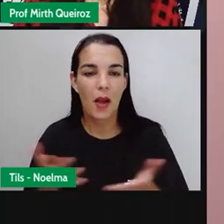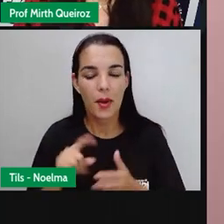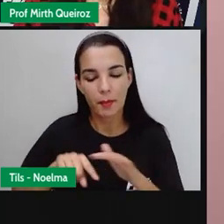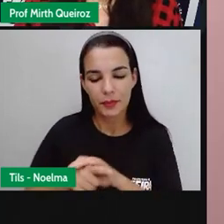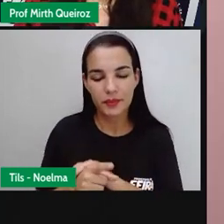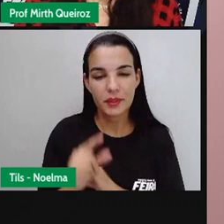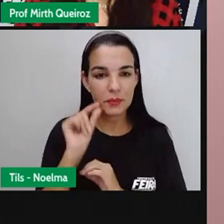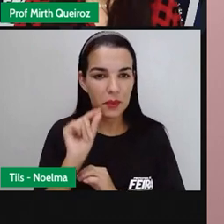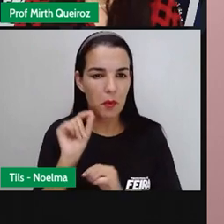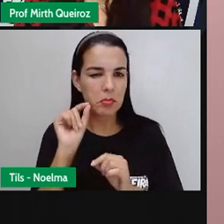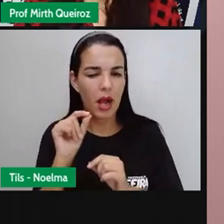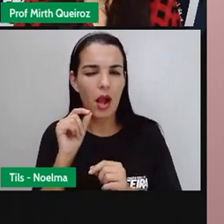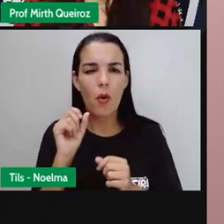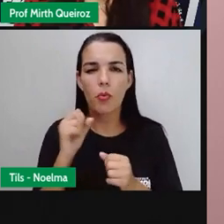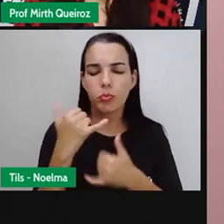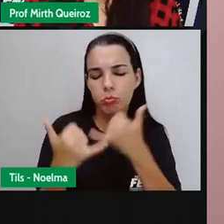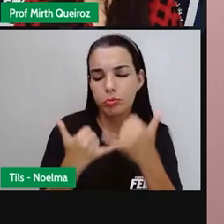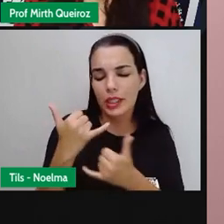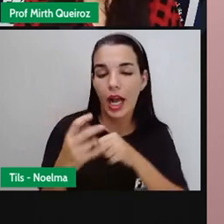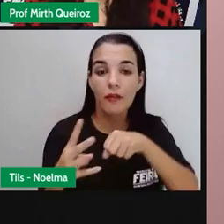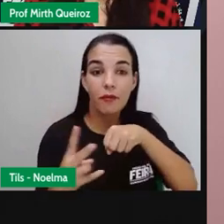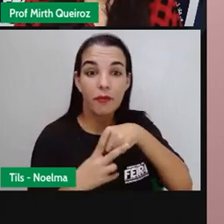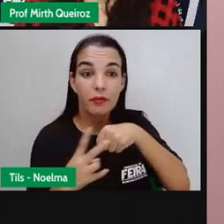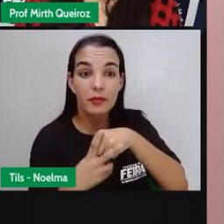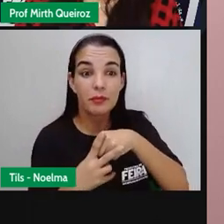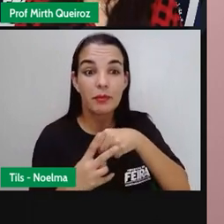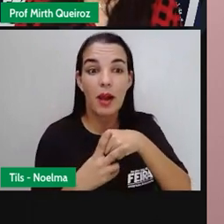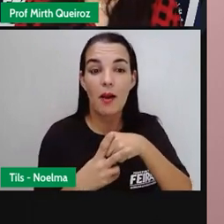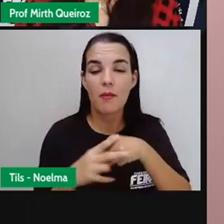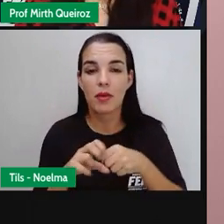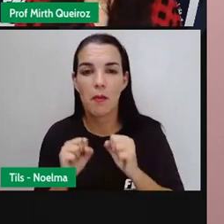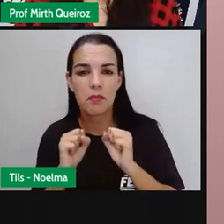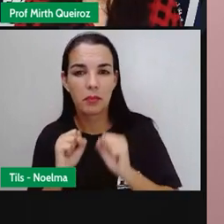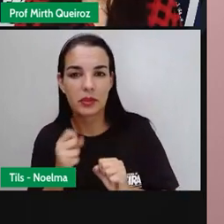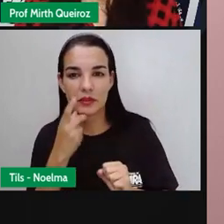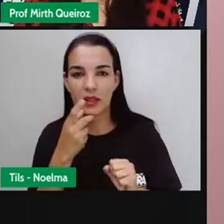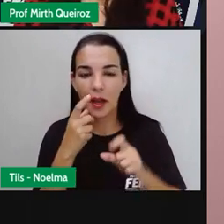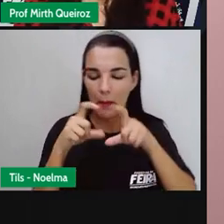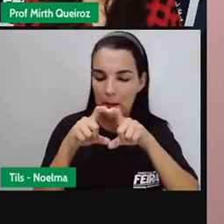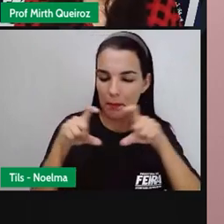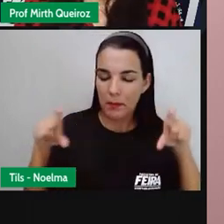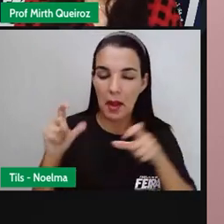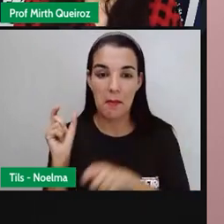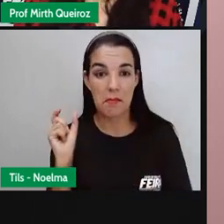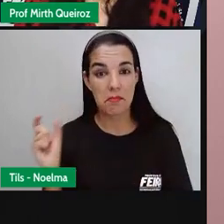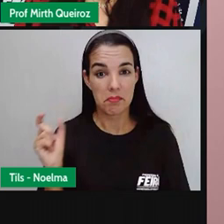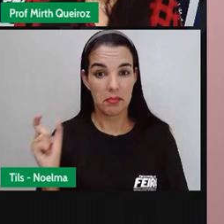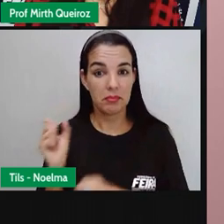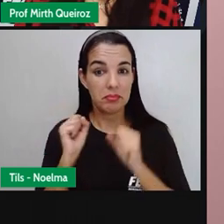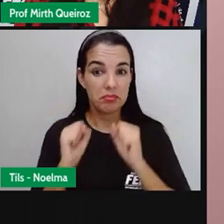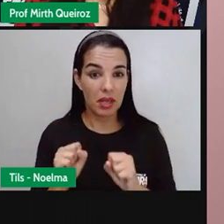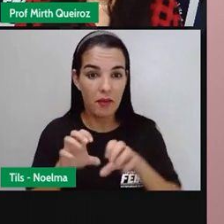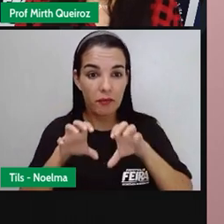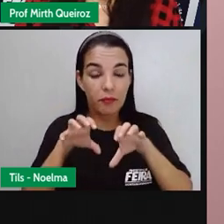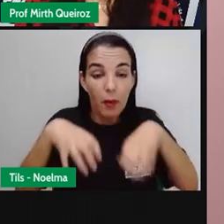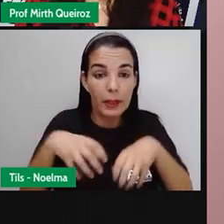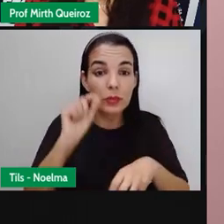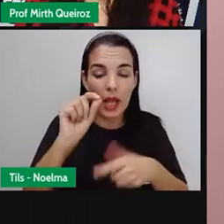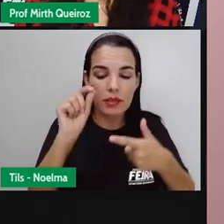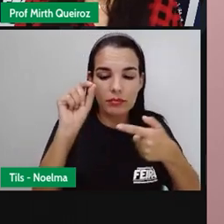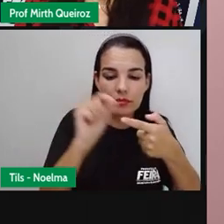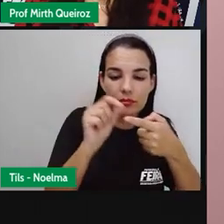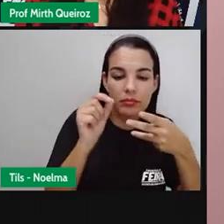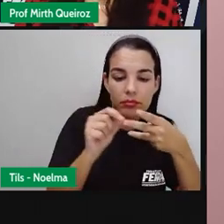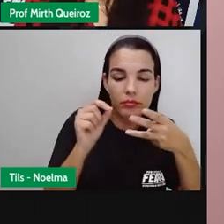O trava-língua é um jogo verbal em que alguém deve dizer versos cujas frases ou cujas palavras, por serem formadas por